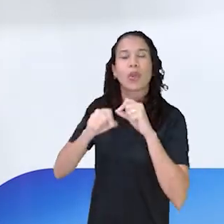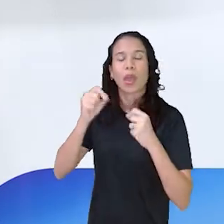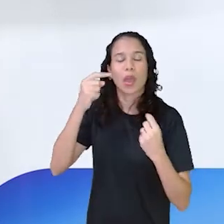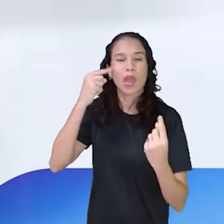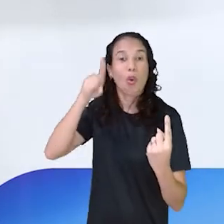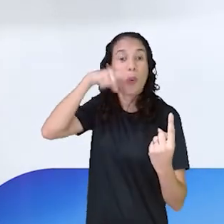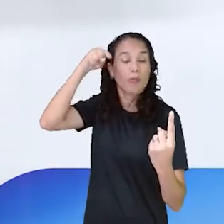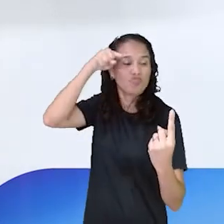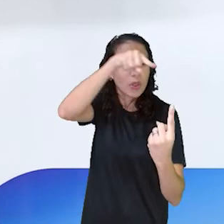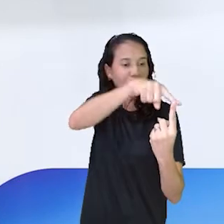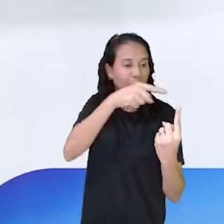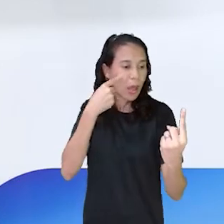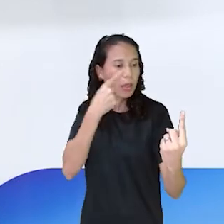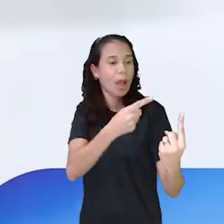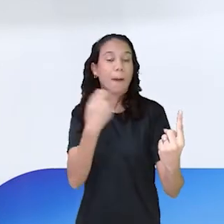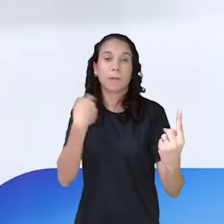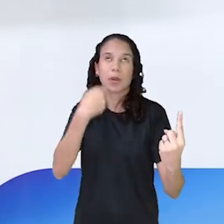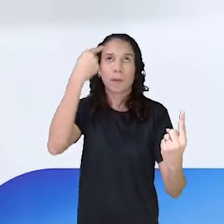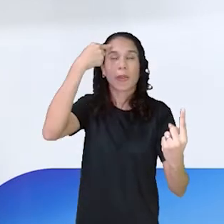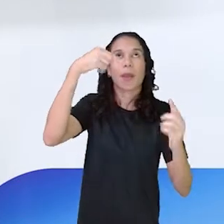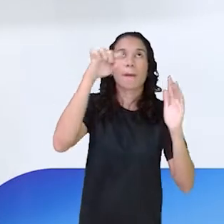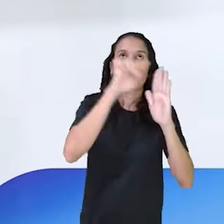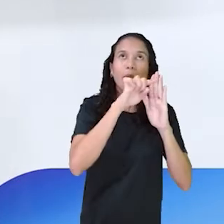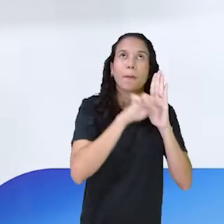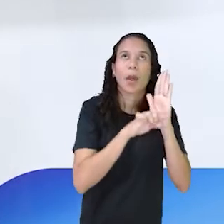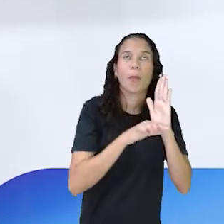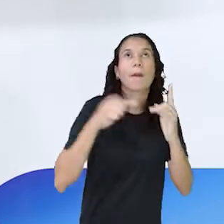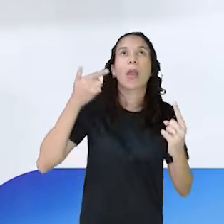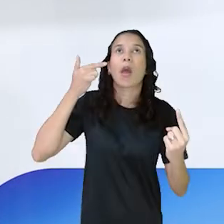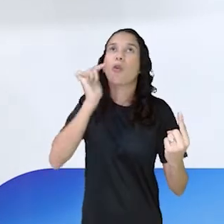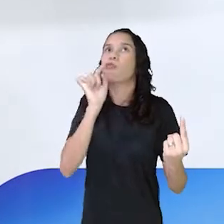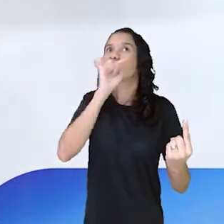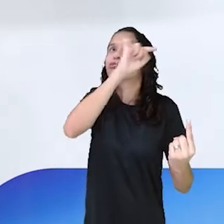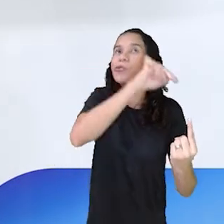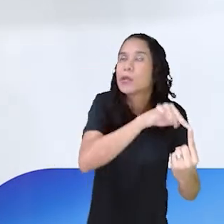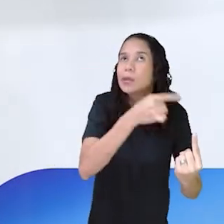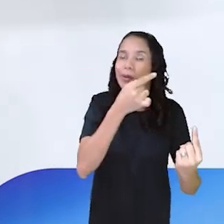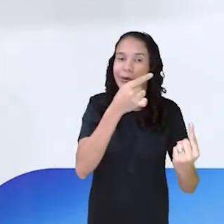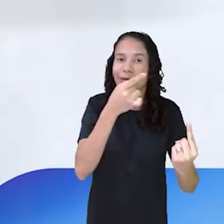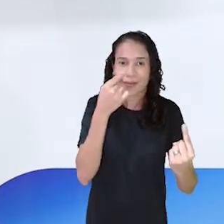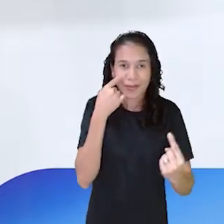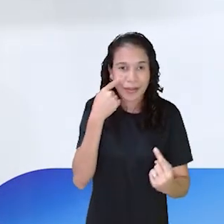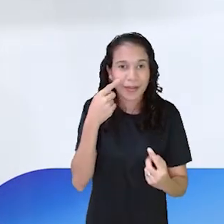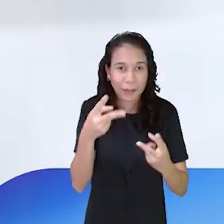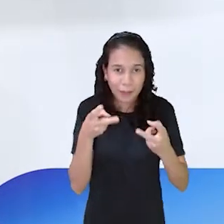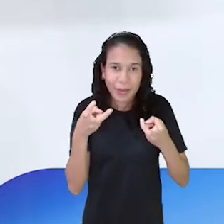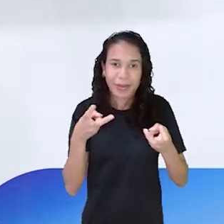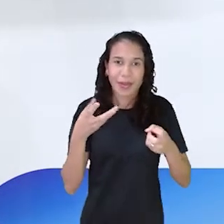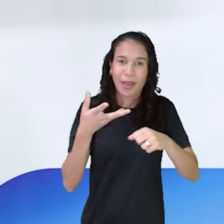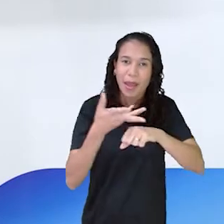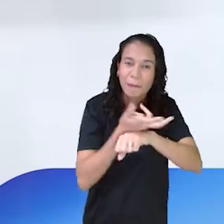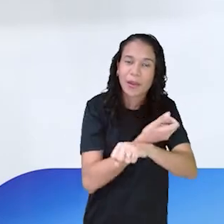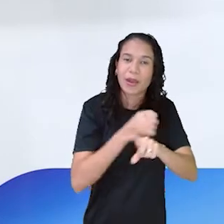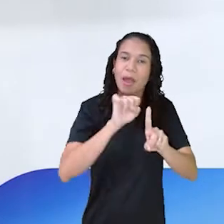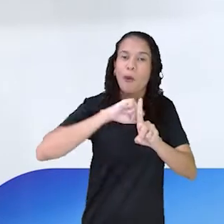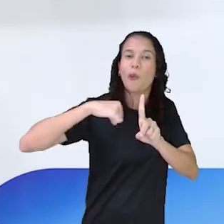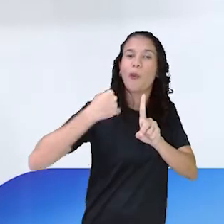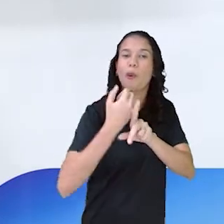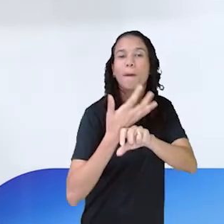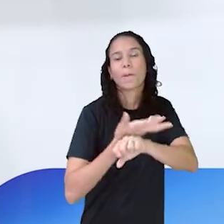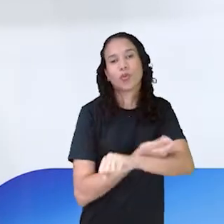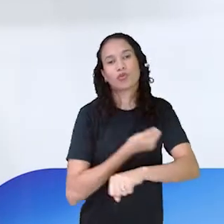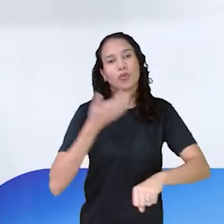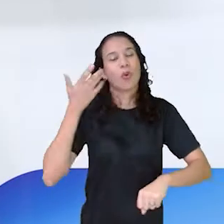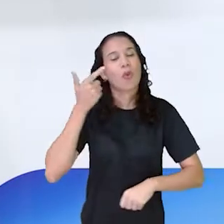começo a estabelecer metas. Então, percebam como as habilidades socioemocionais, elas fazem com que a gente funcione